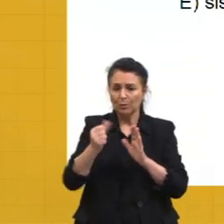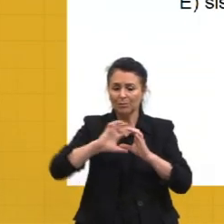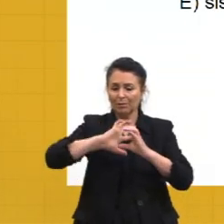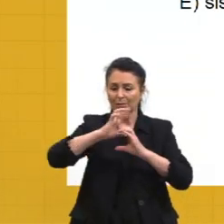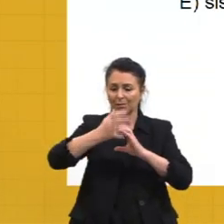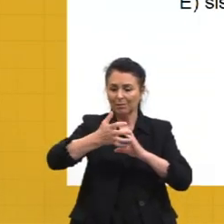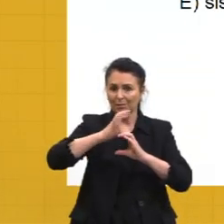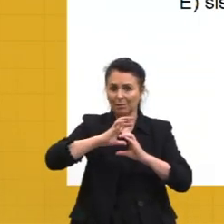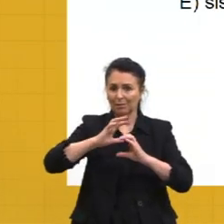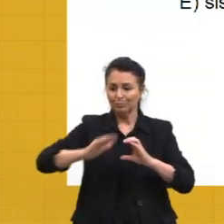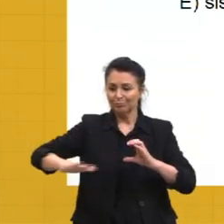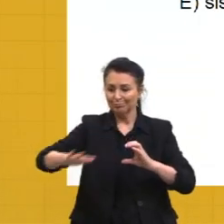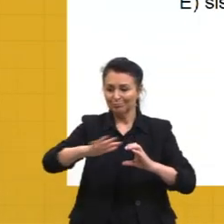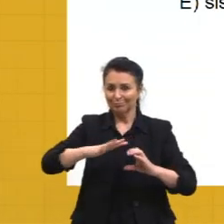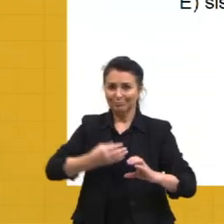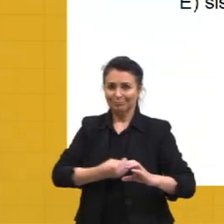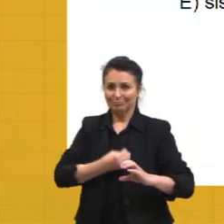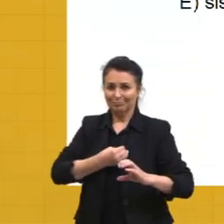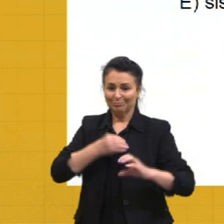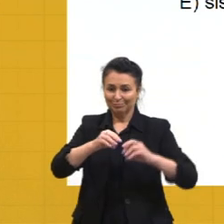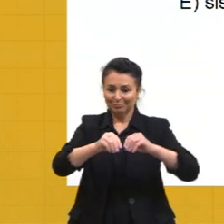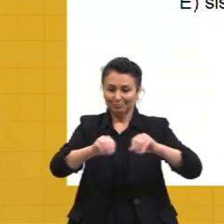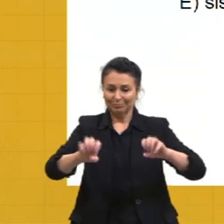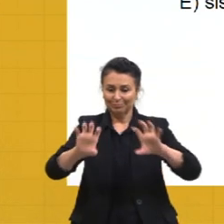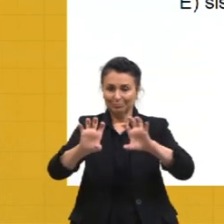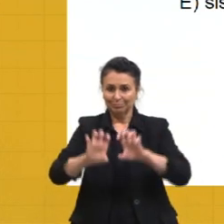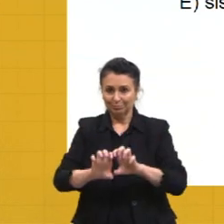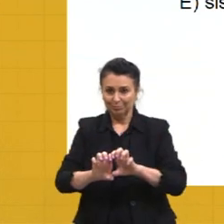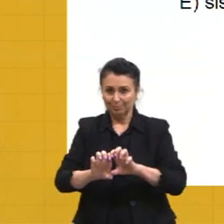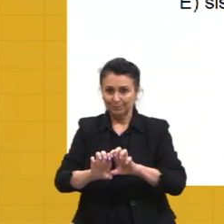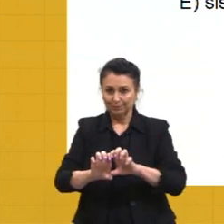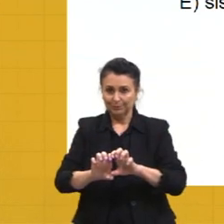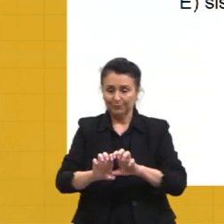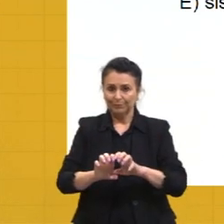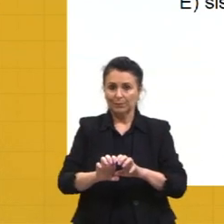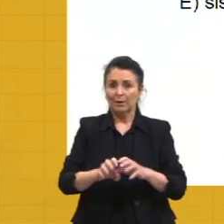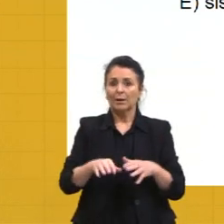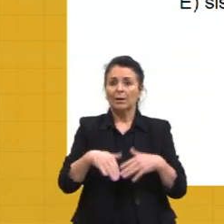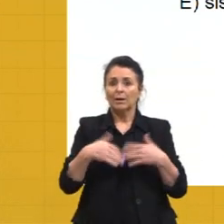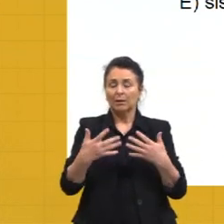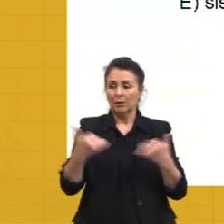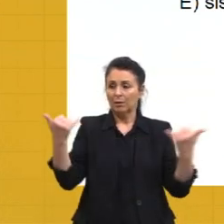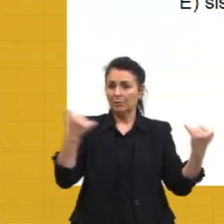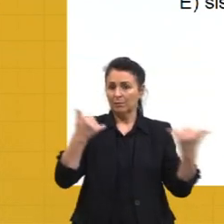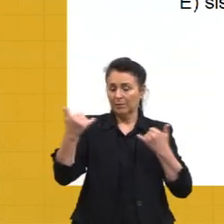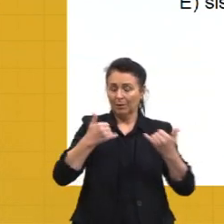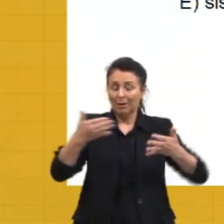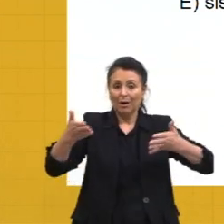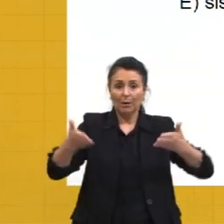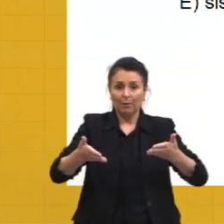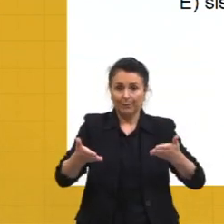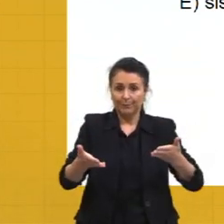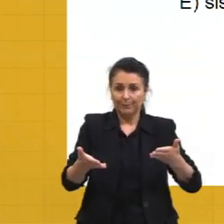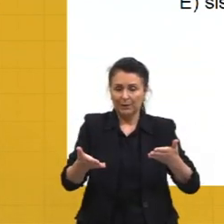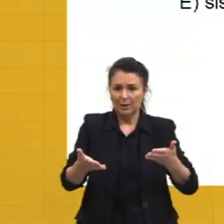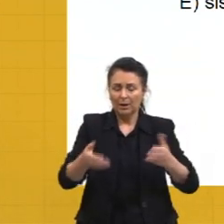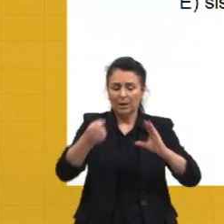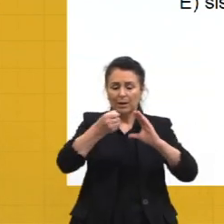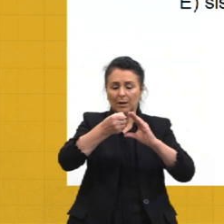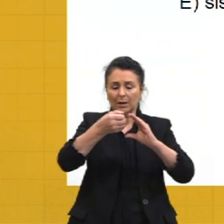seca. Tá, tem aqui informação, conhecimento, beleza? Agora, a